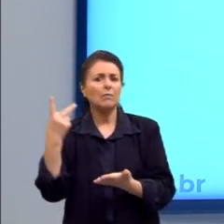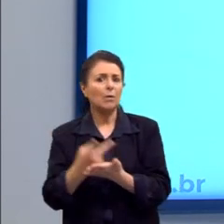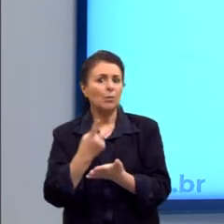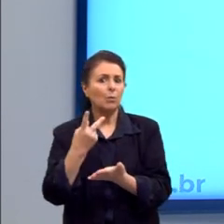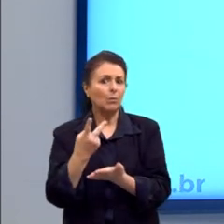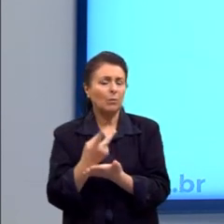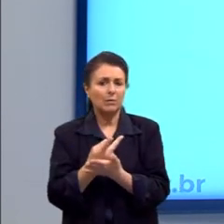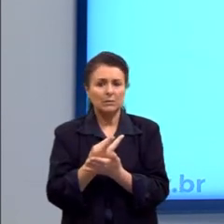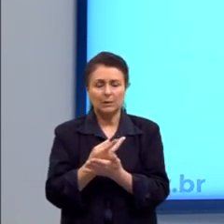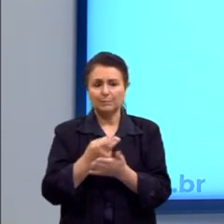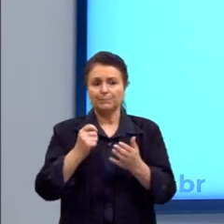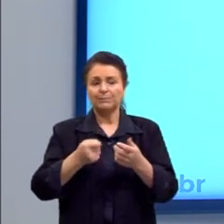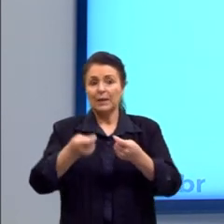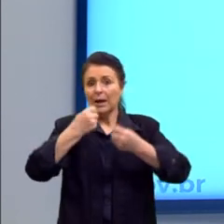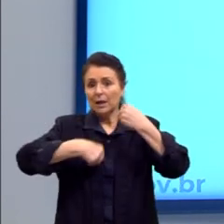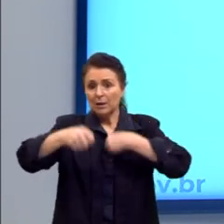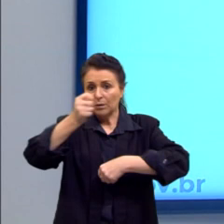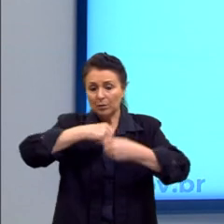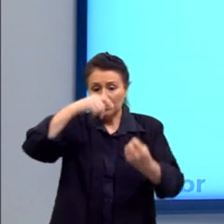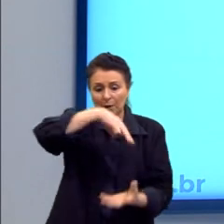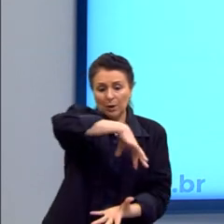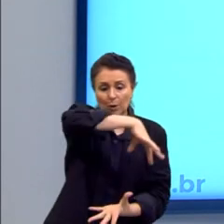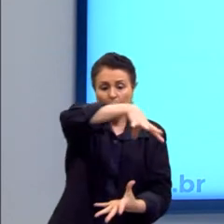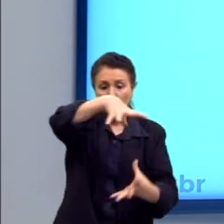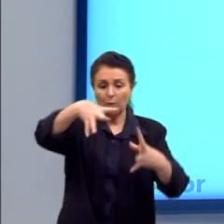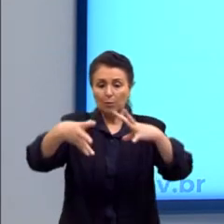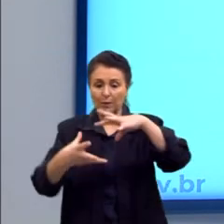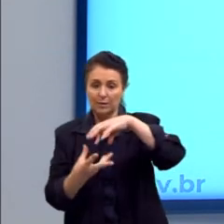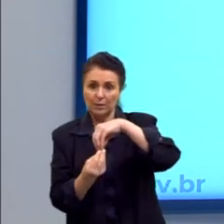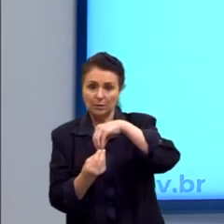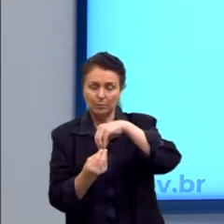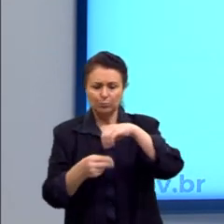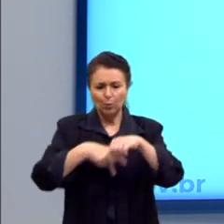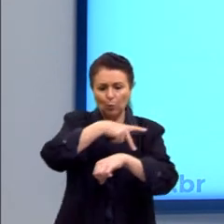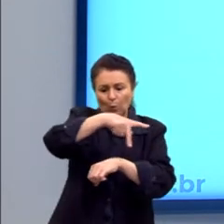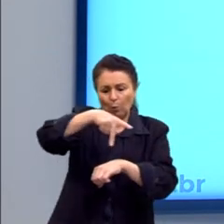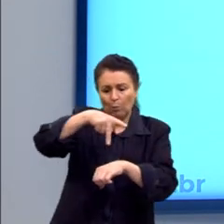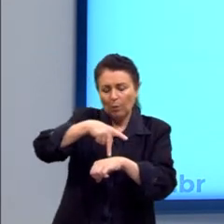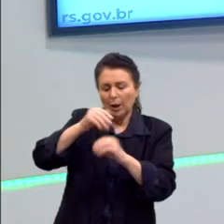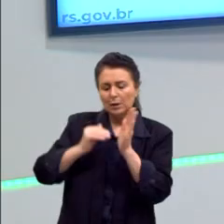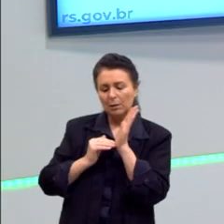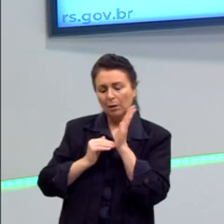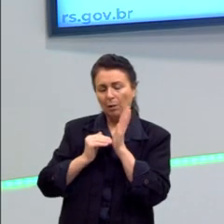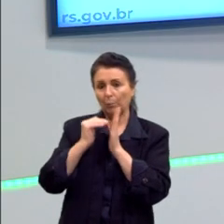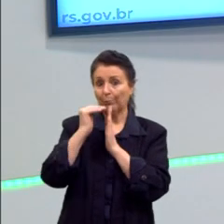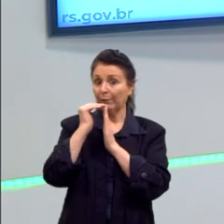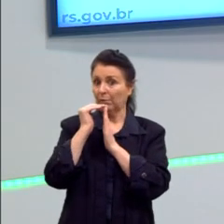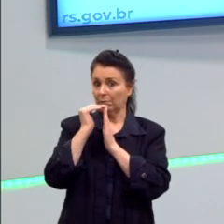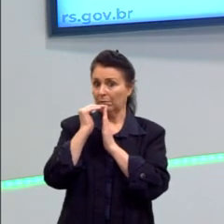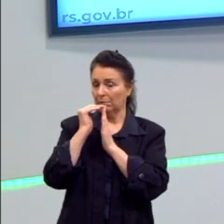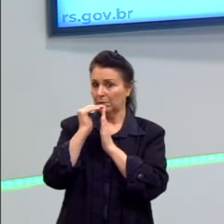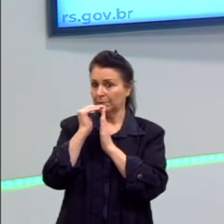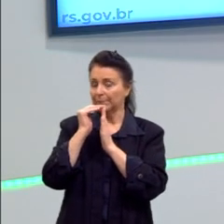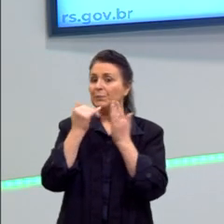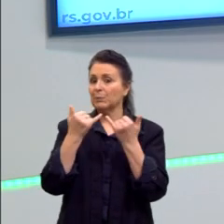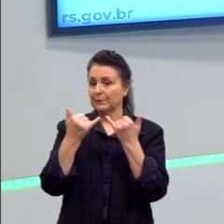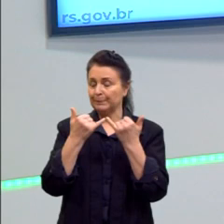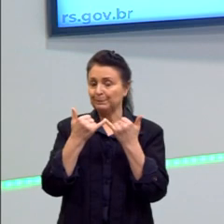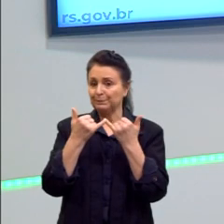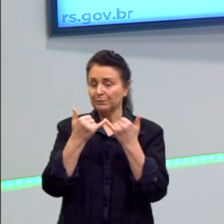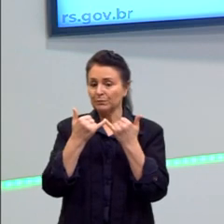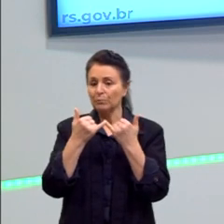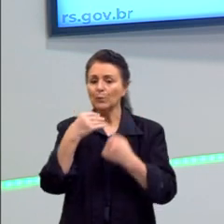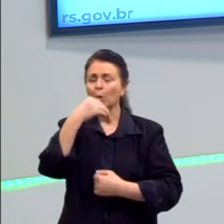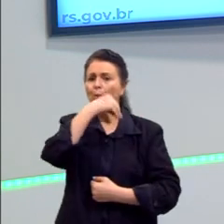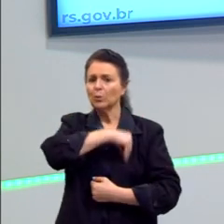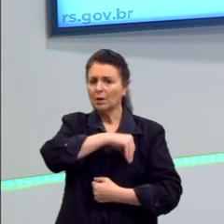Nessa economia globalizada, por exemplo, um país tende a aumentar significativamente o